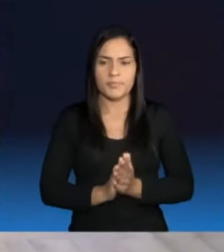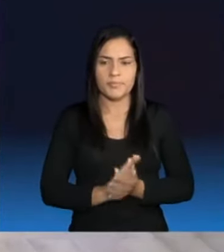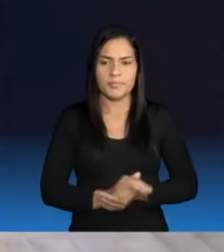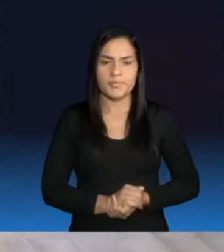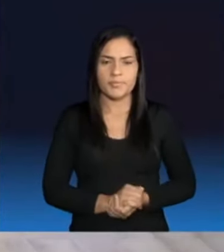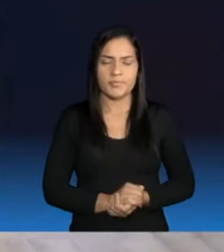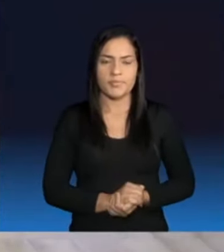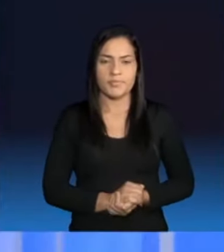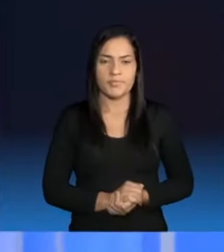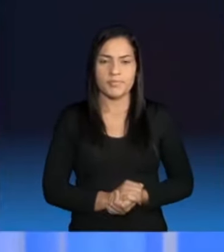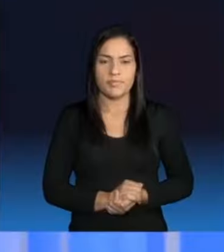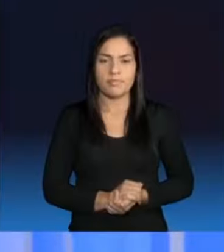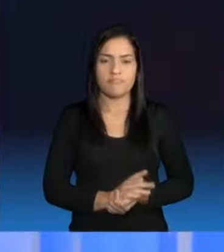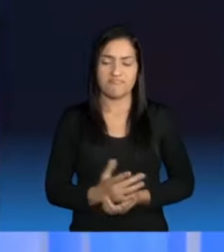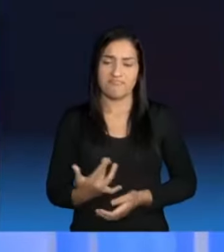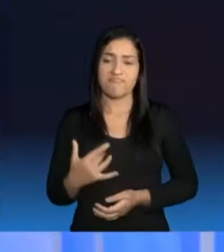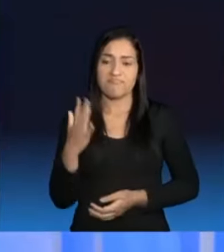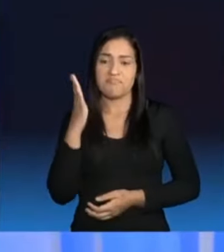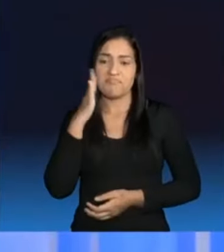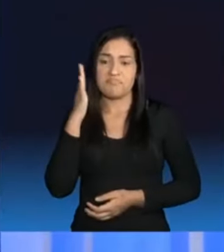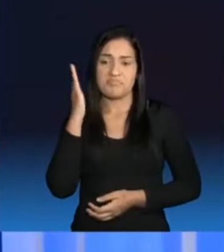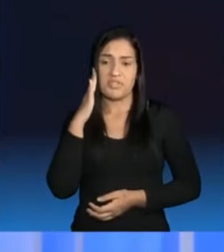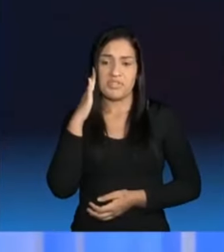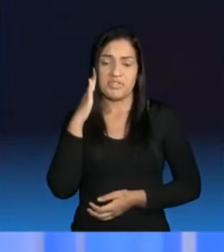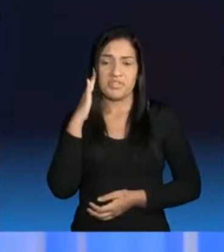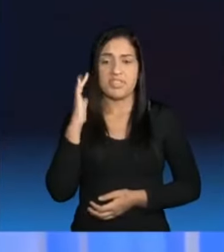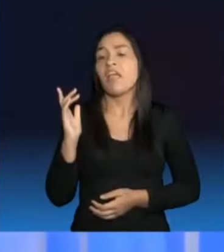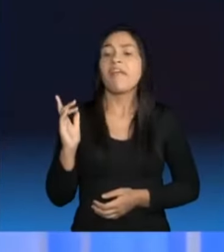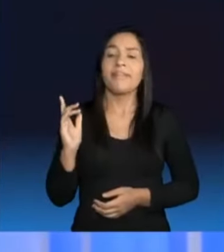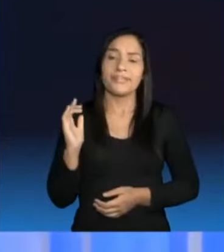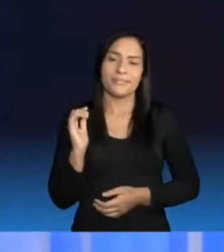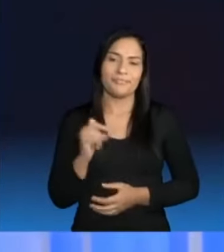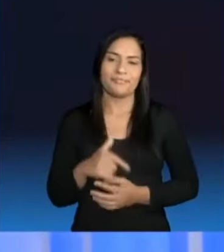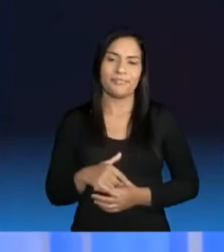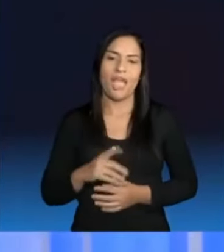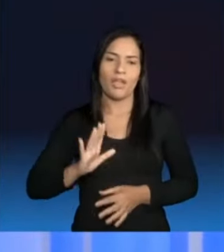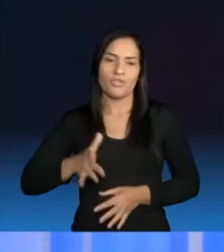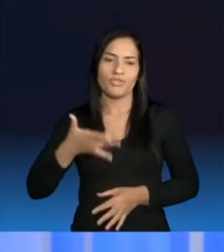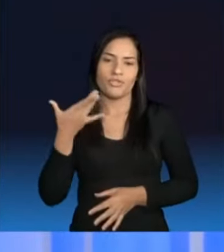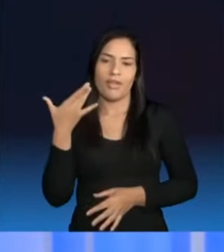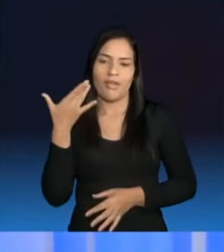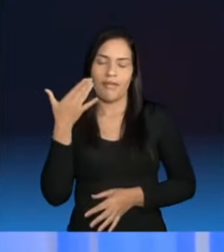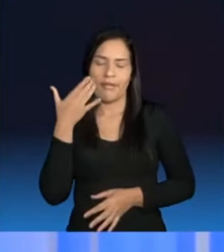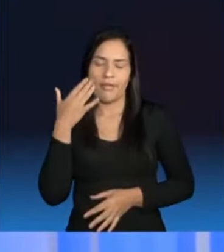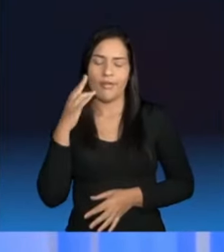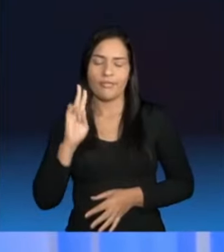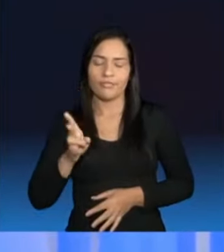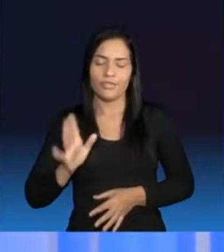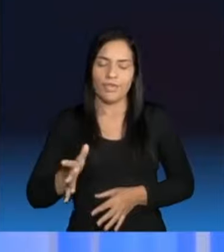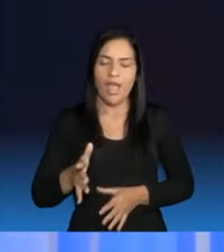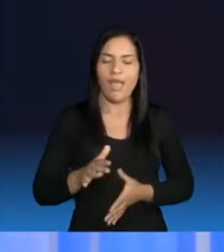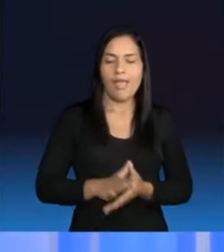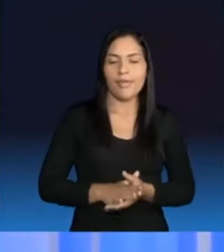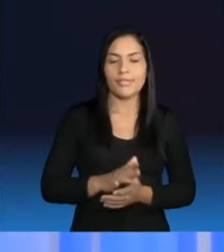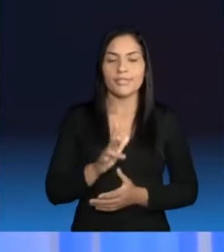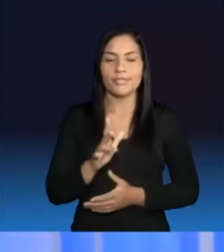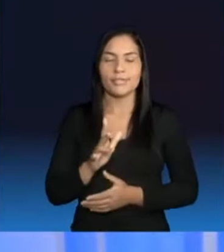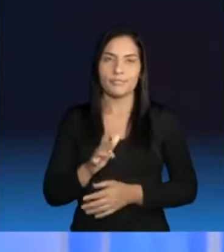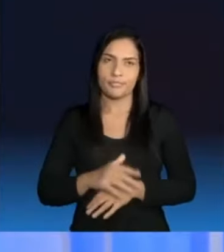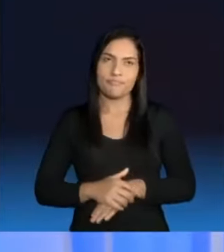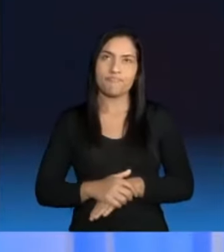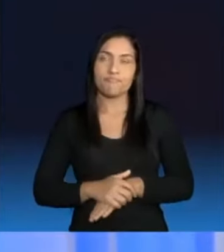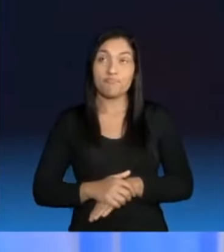É, a narrativa que os servidores vão ser valorizados, nós estamos vendo aí no governo Fátima